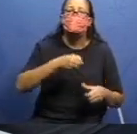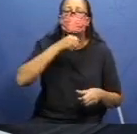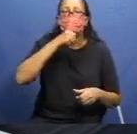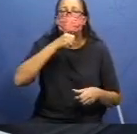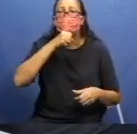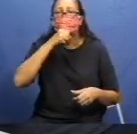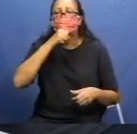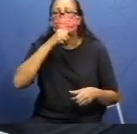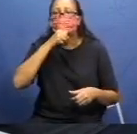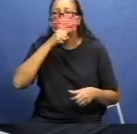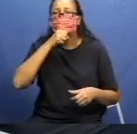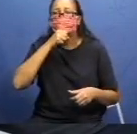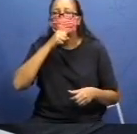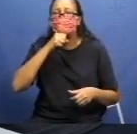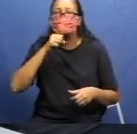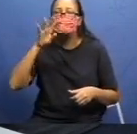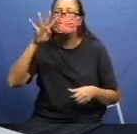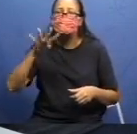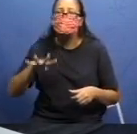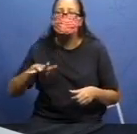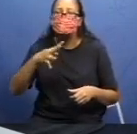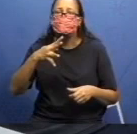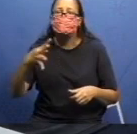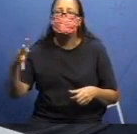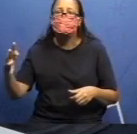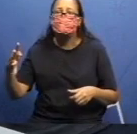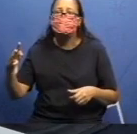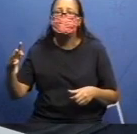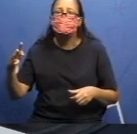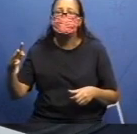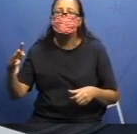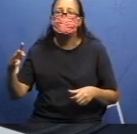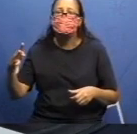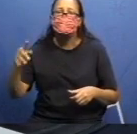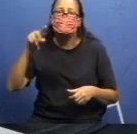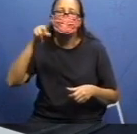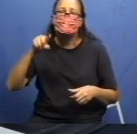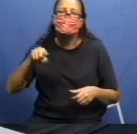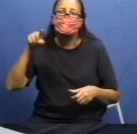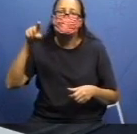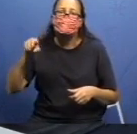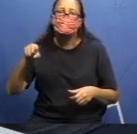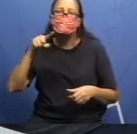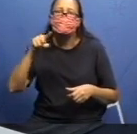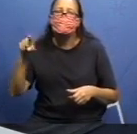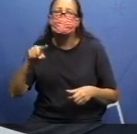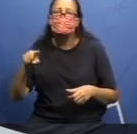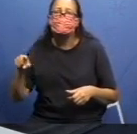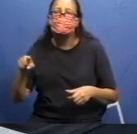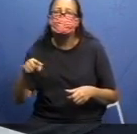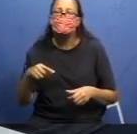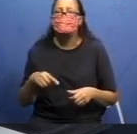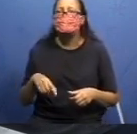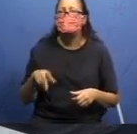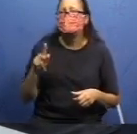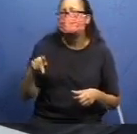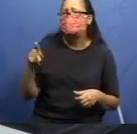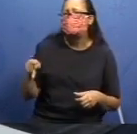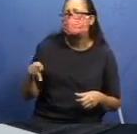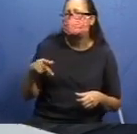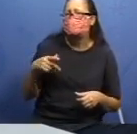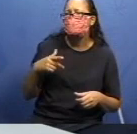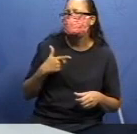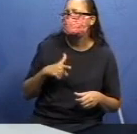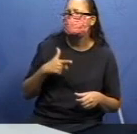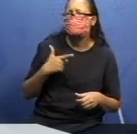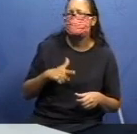e duas riscas na horizontal. Mas, eu não tenho fita, e eu não tenho papel para fazer dessa forma. Você pode fazer,